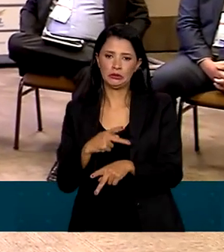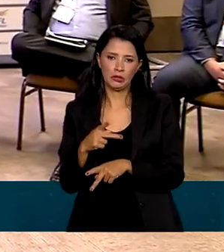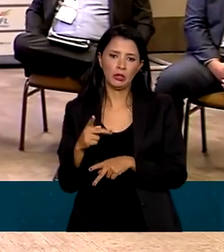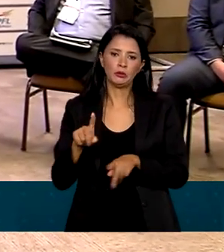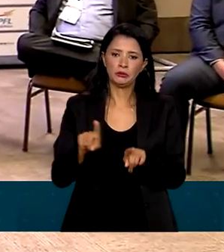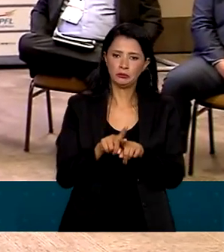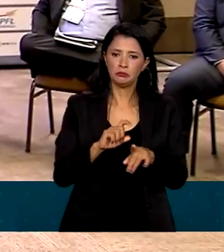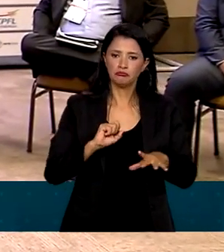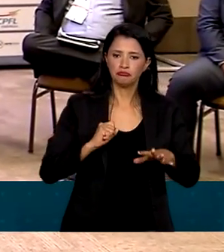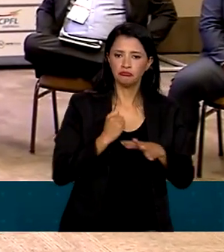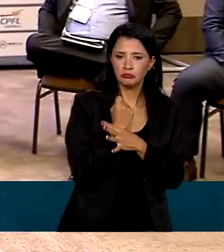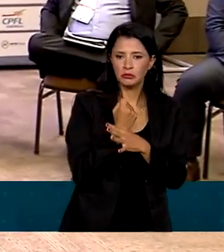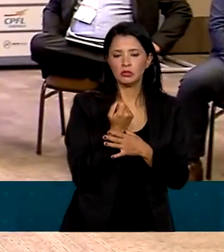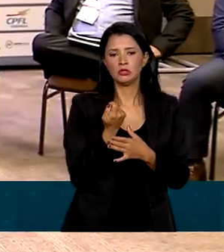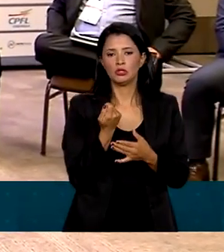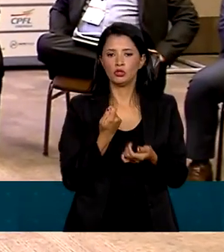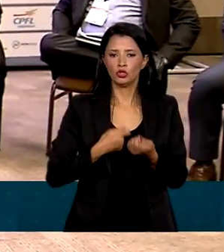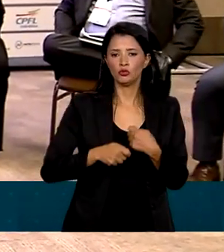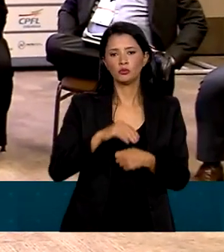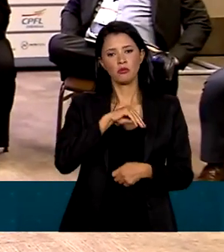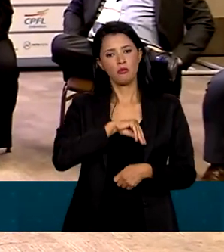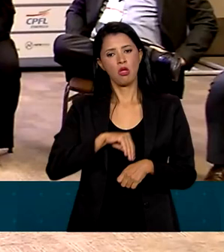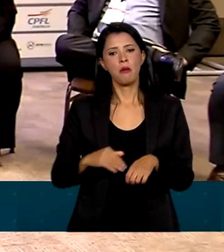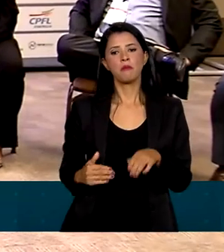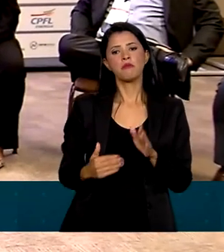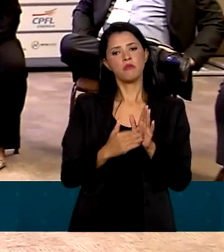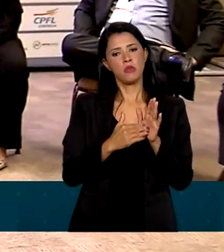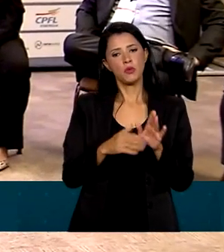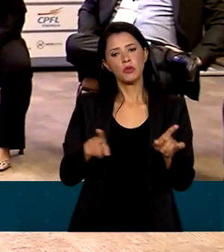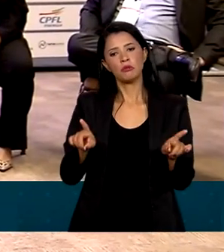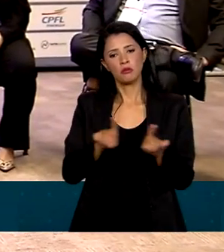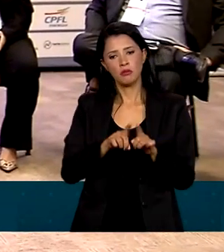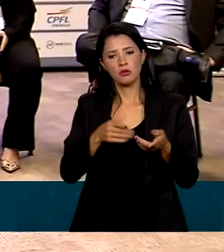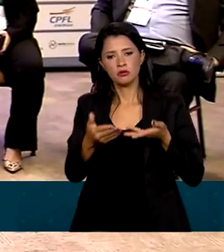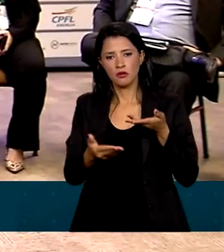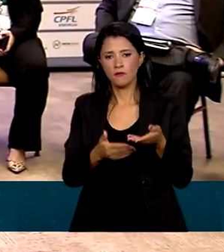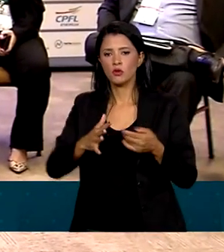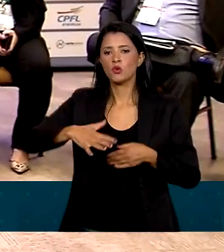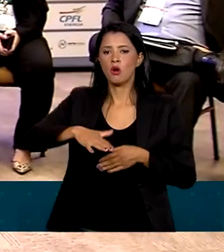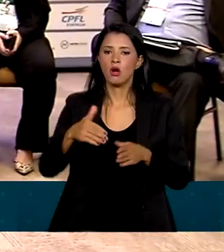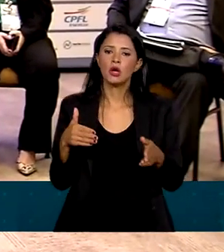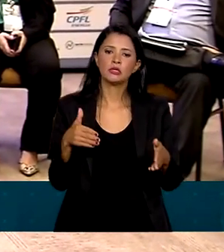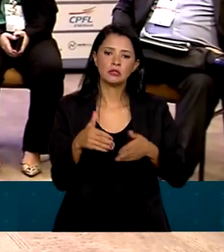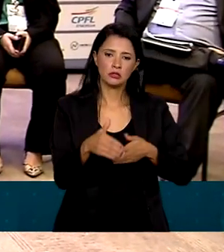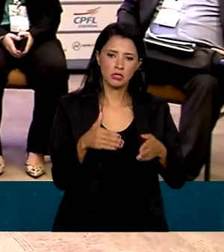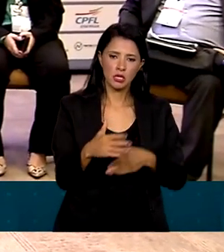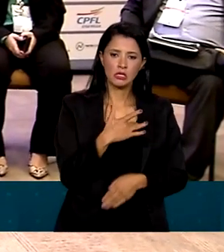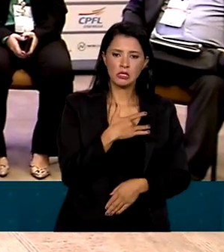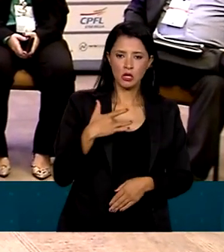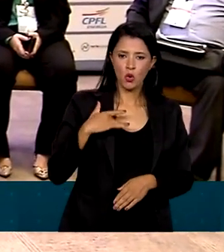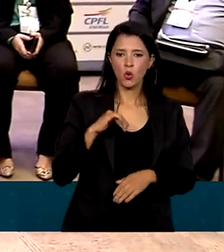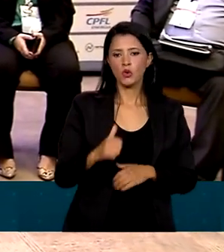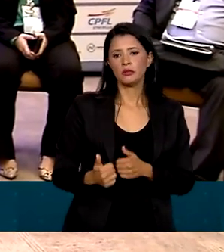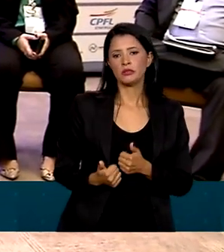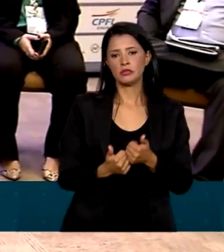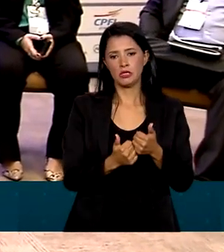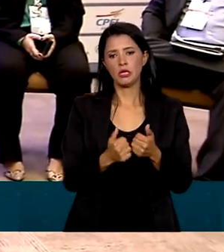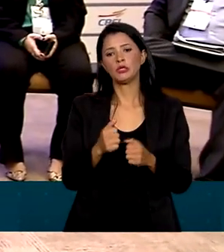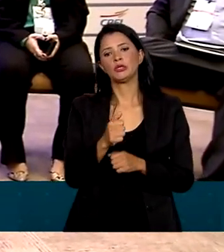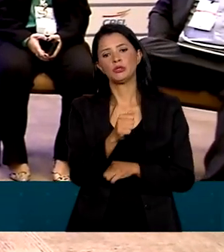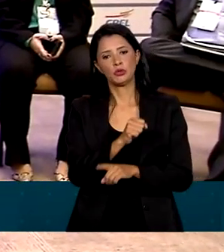garantia de um rendimento mínimo, mas também serviços voltados ao acesso à saúde e assistência social como um todo.